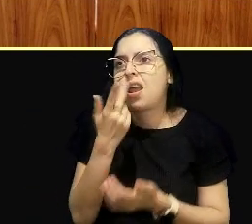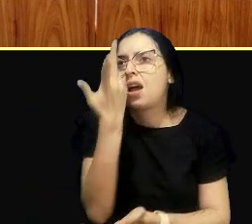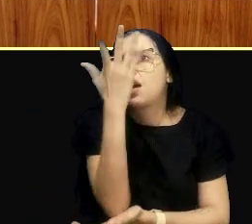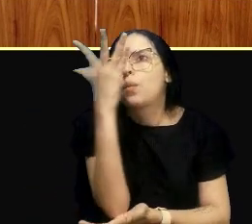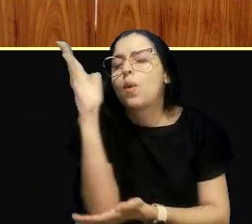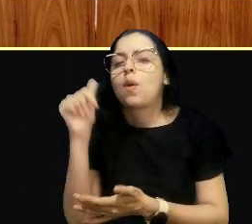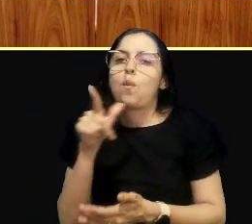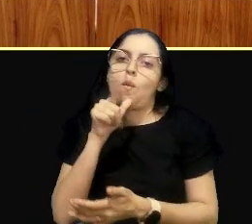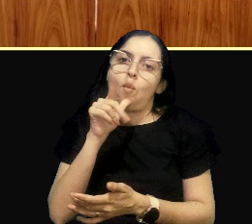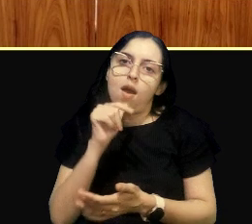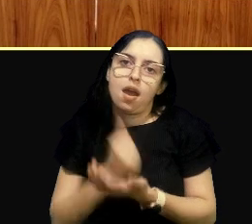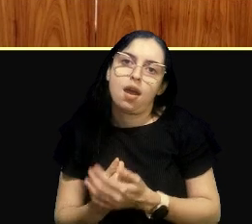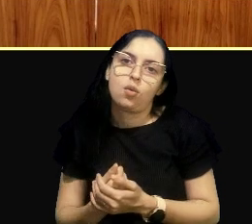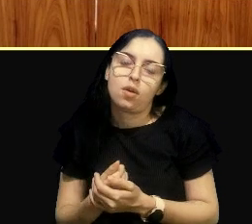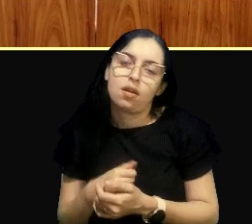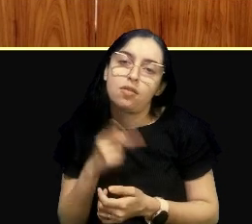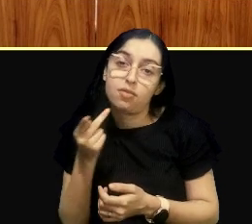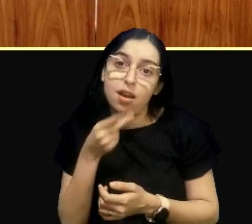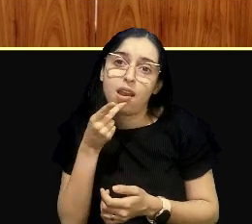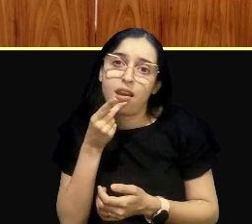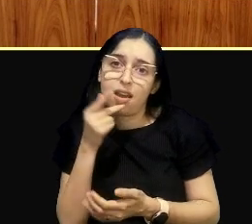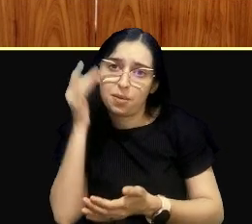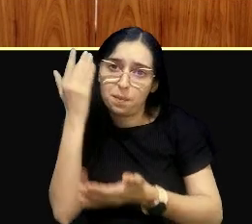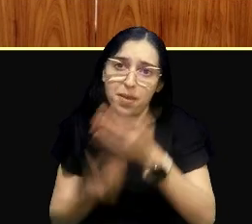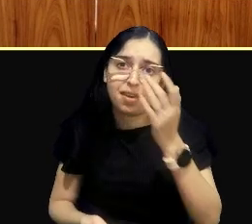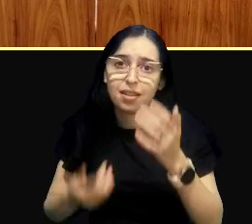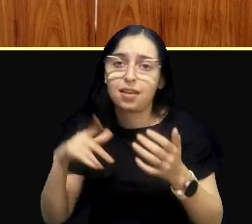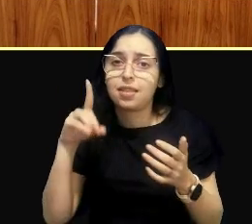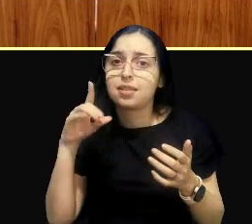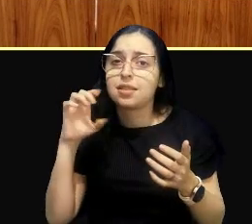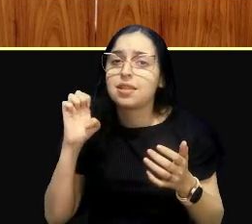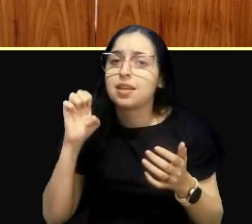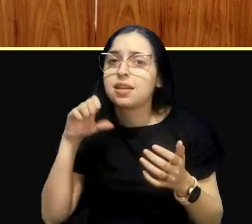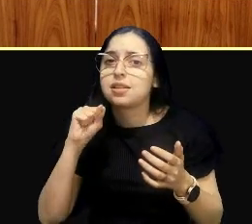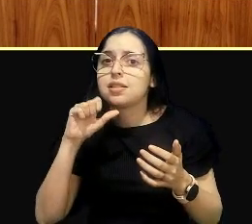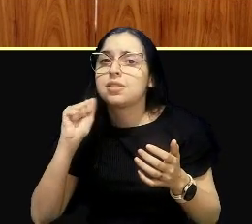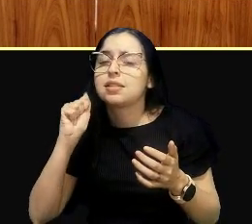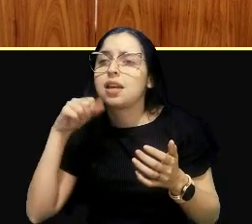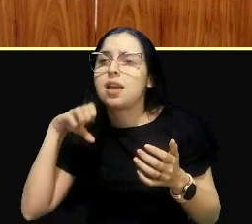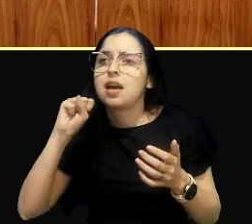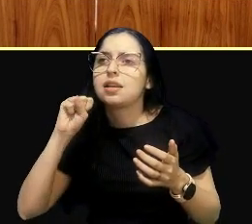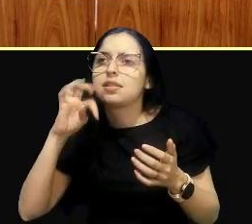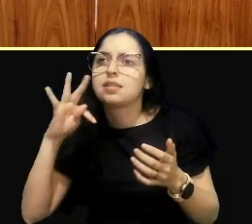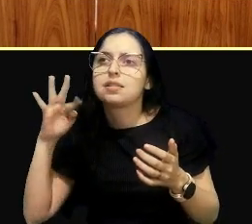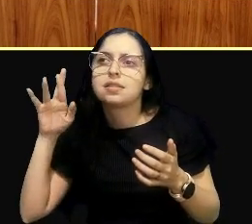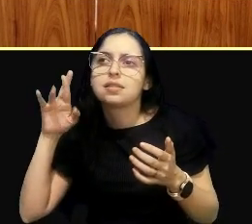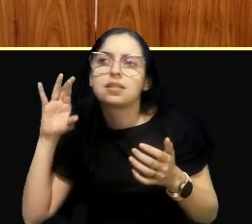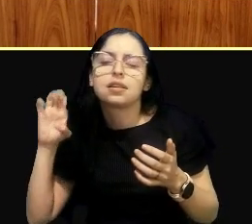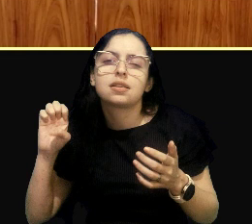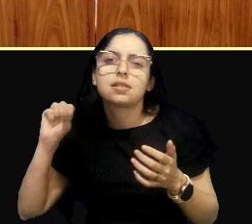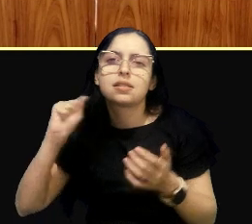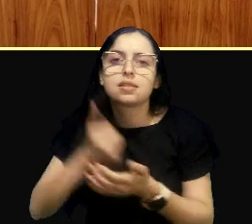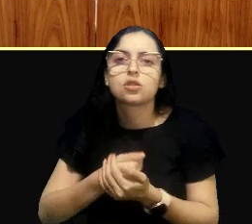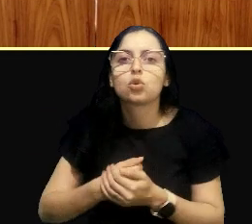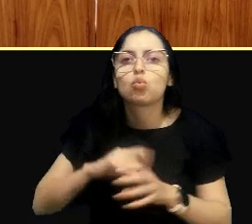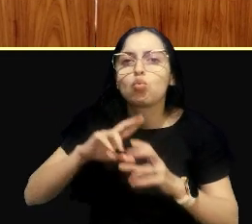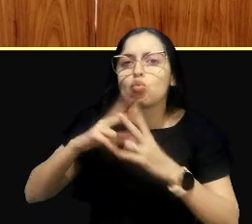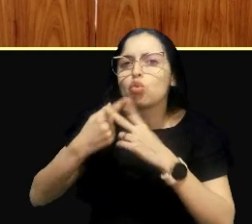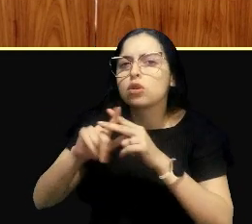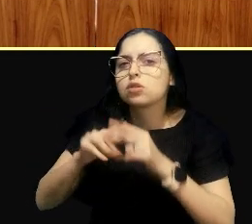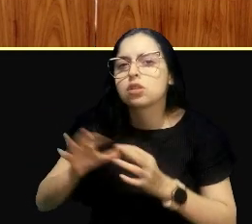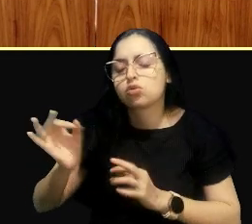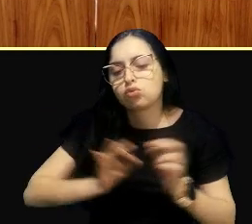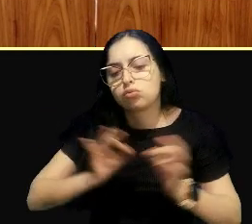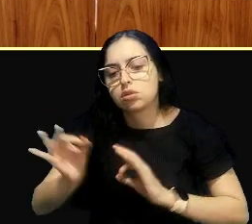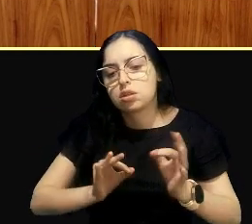águas, é falar de, de, de desastres, né, e, e os desastres, assim, na construção jurídica dos